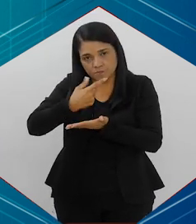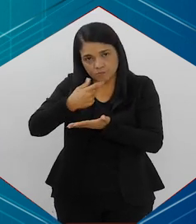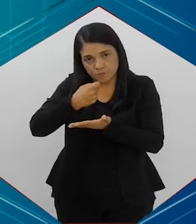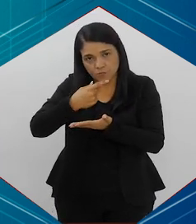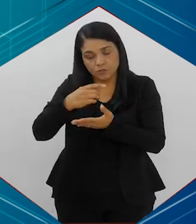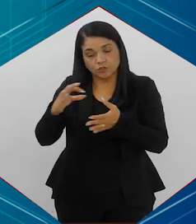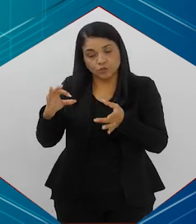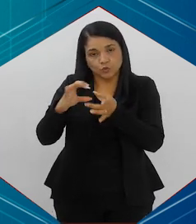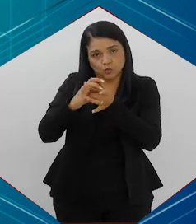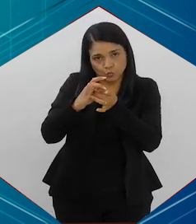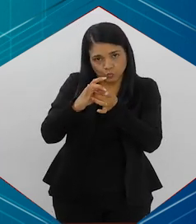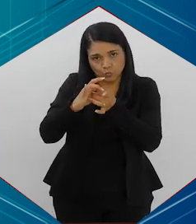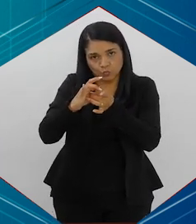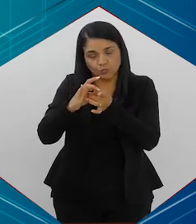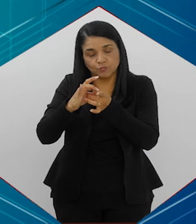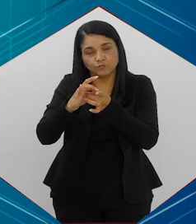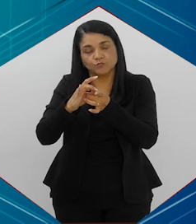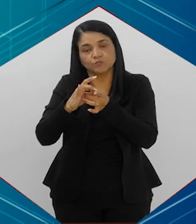quimioterapia e imunoterapia